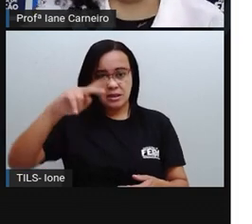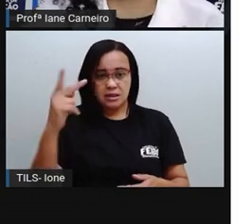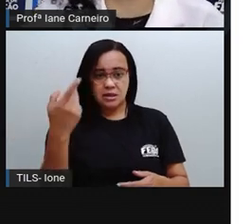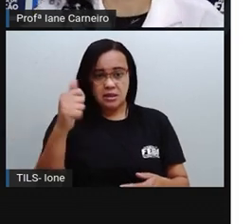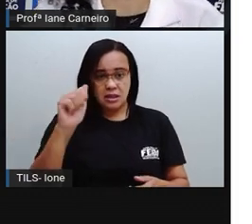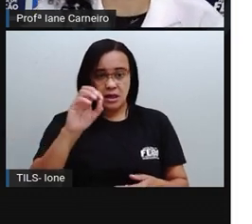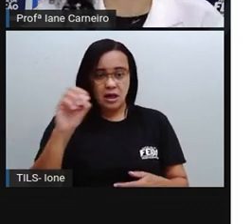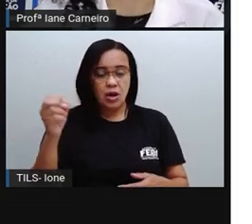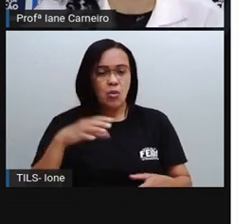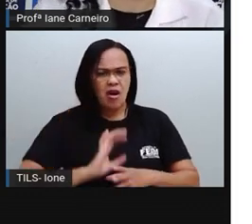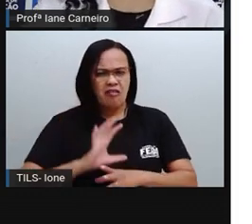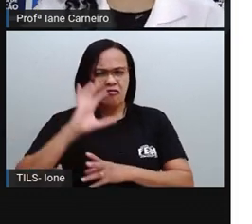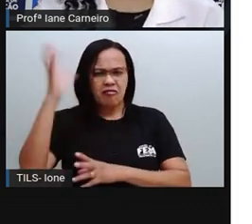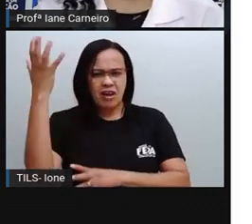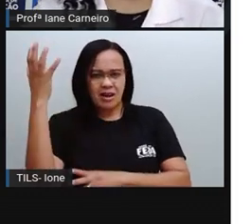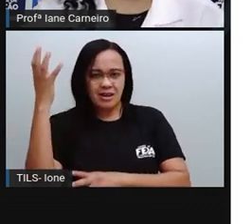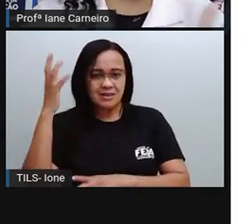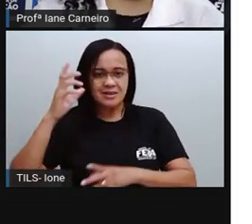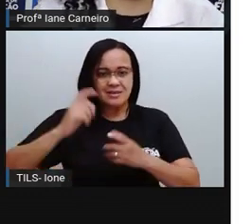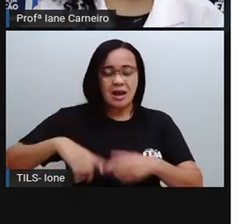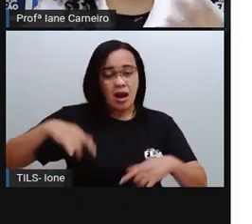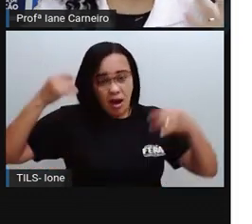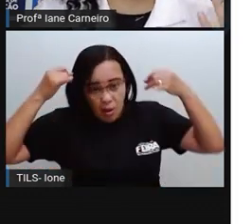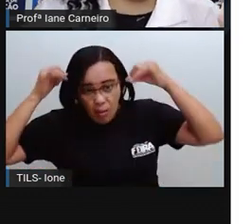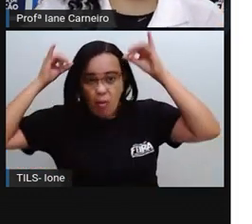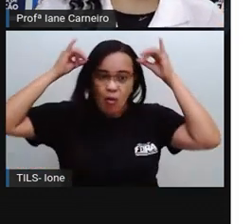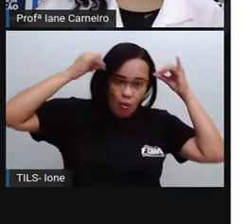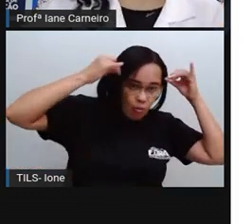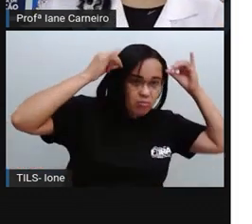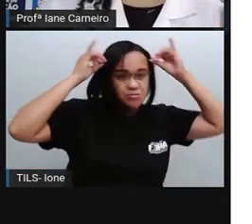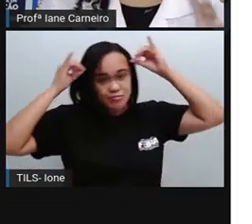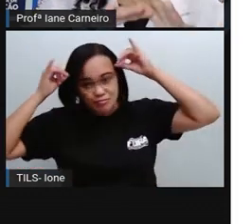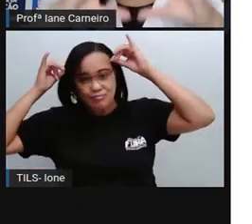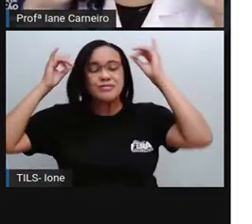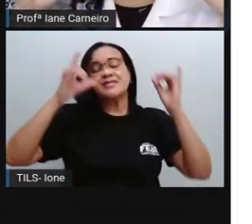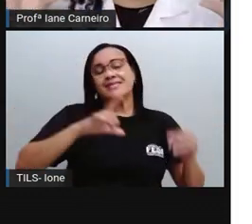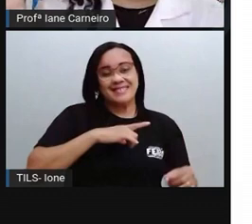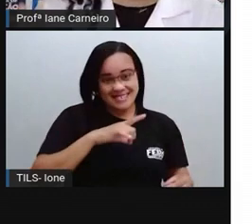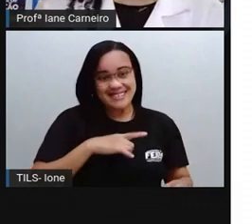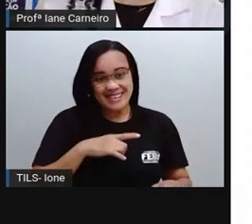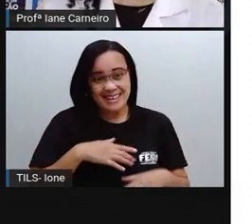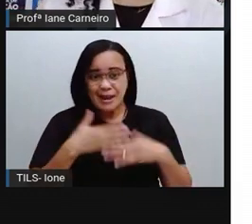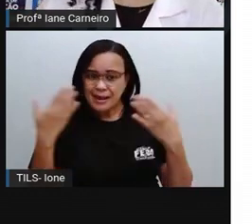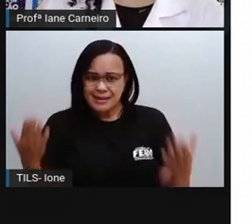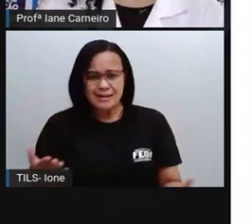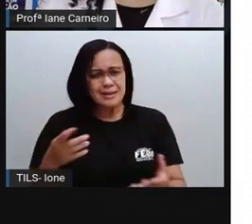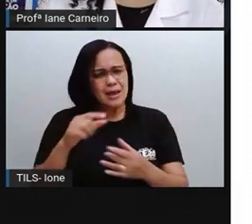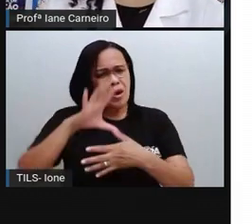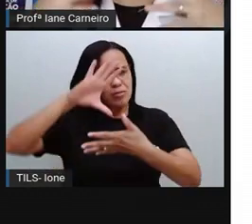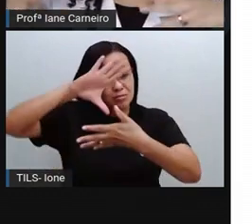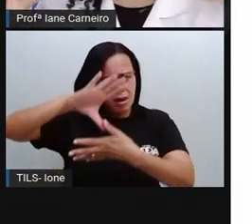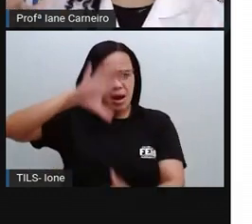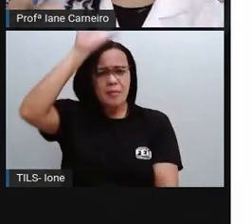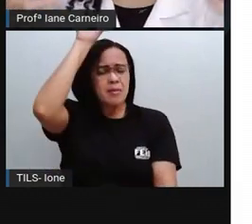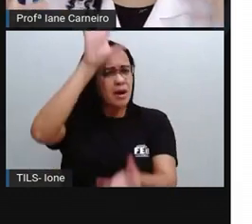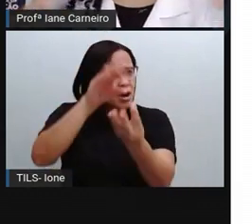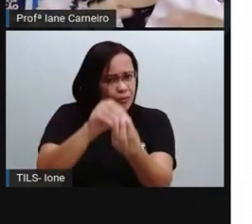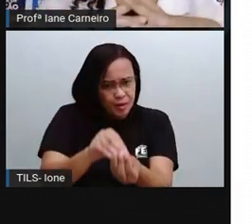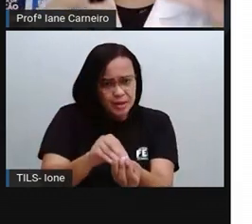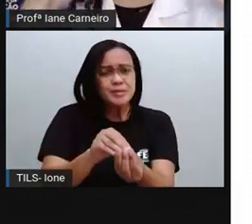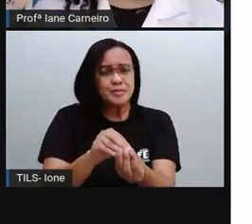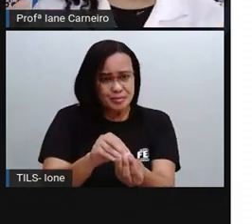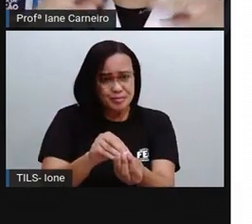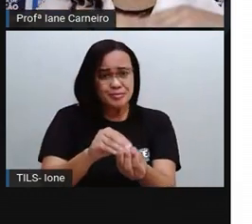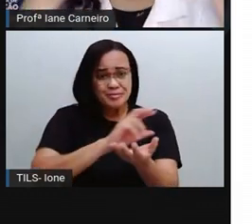maranhenses, né? Então, a gente pode ver aqui nesse mapa, né? Um resumo de como são a